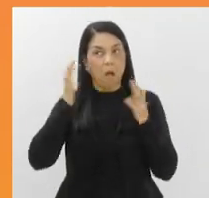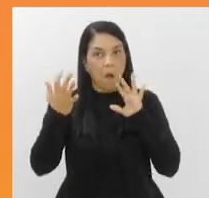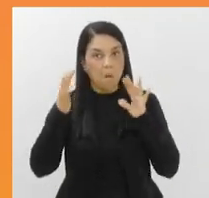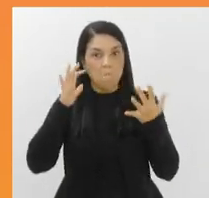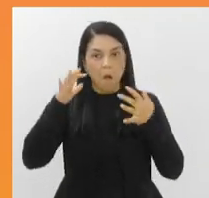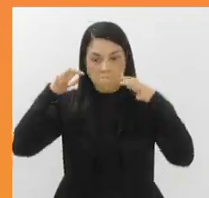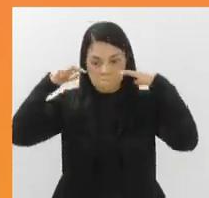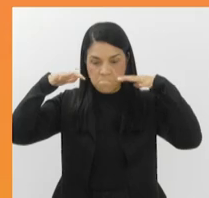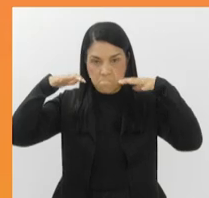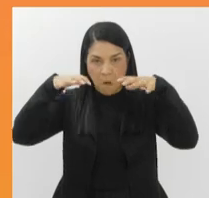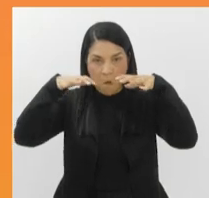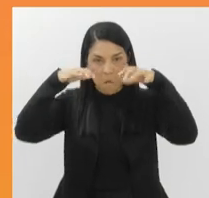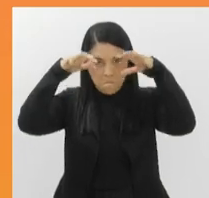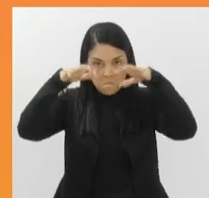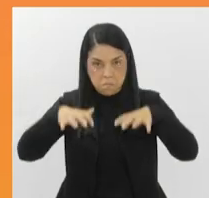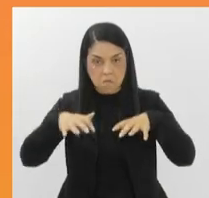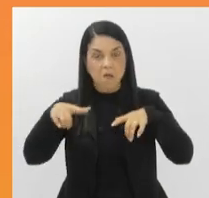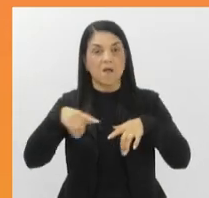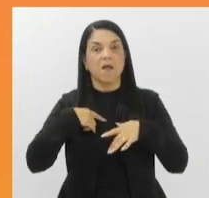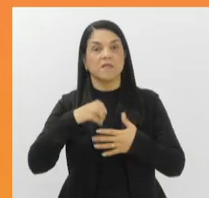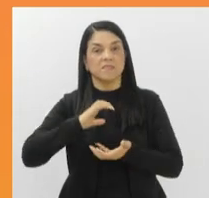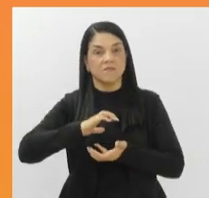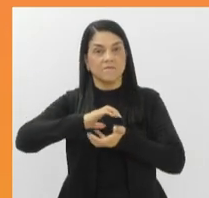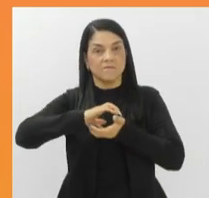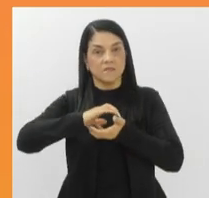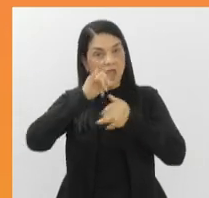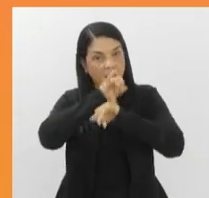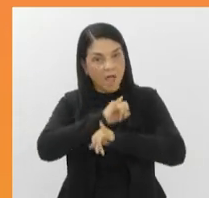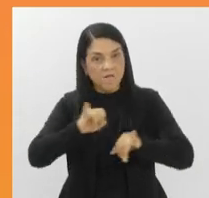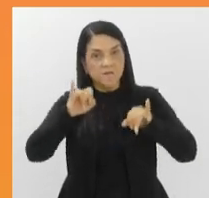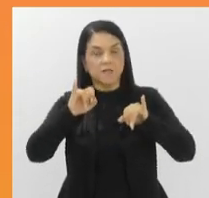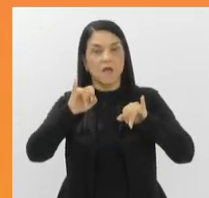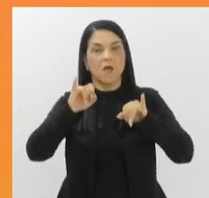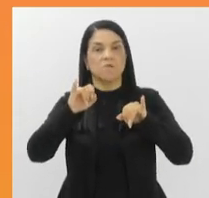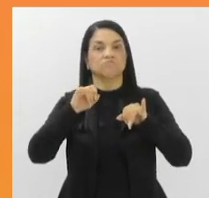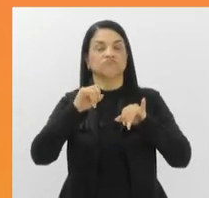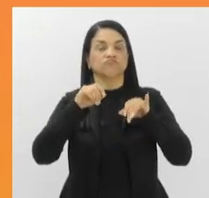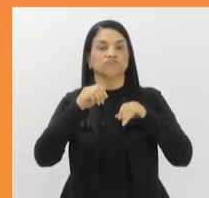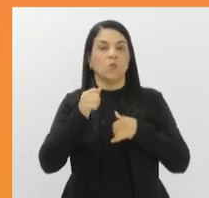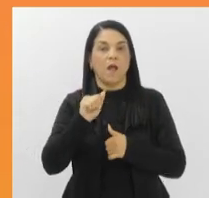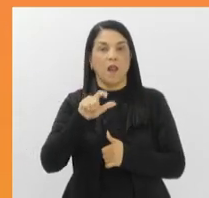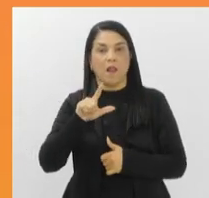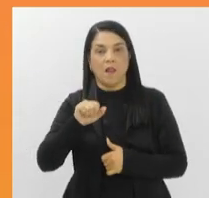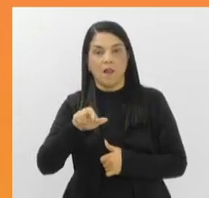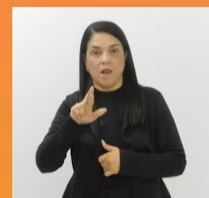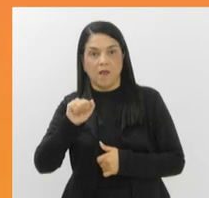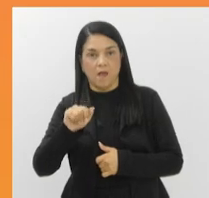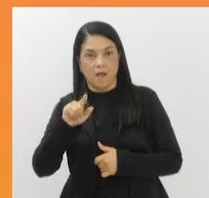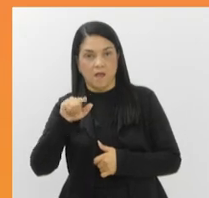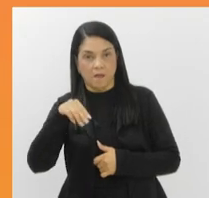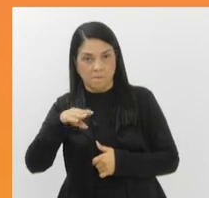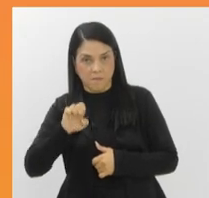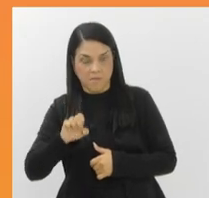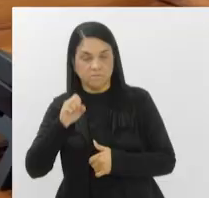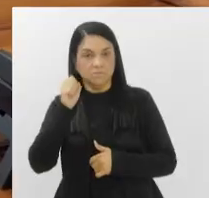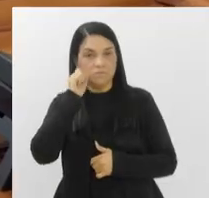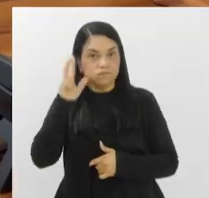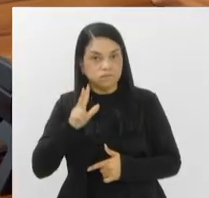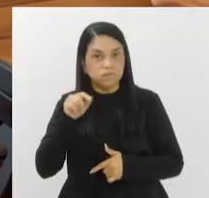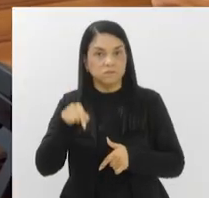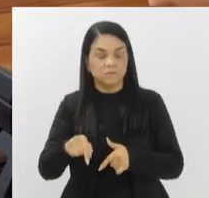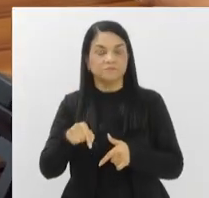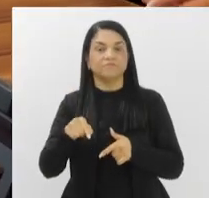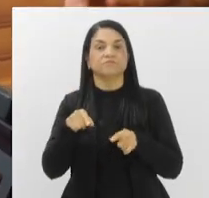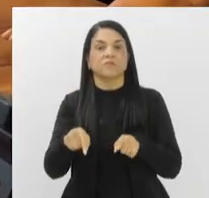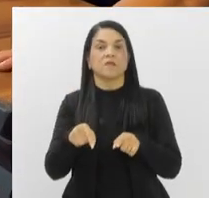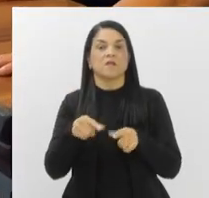enviar esse sistema de alarme sonoro, juntamente com a mensagem, ele vai receber. Para